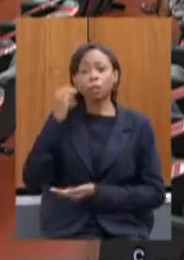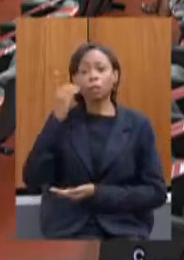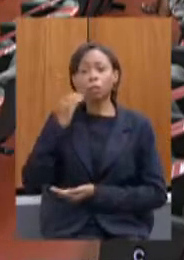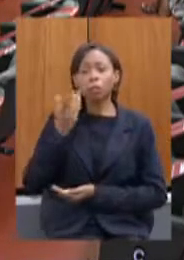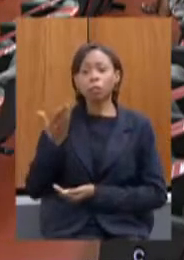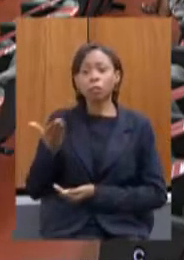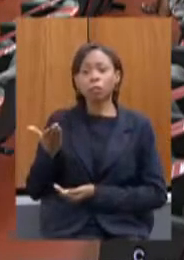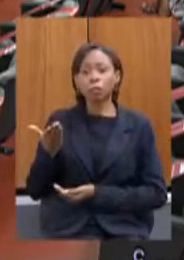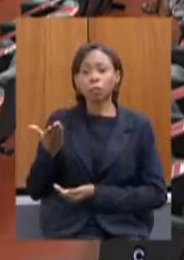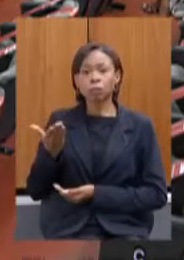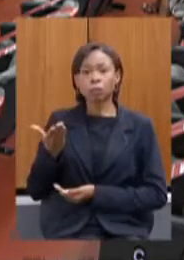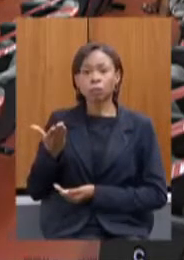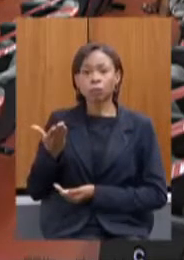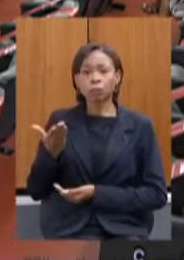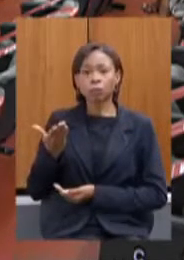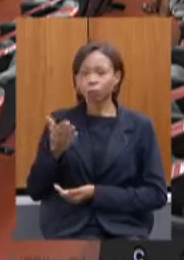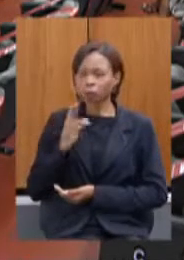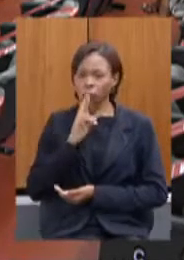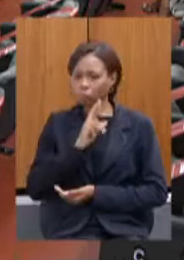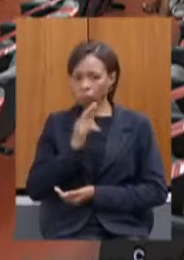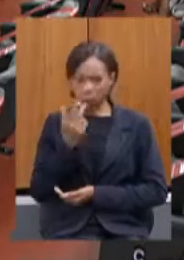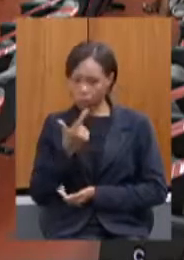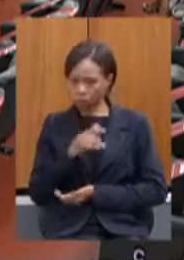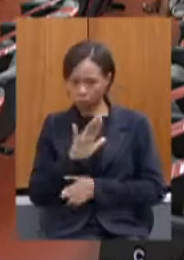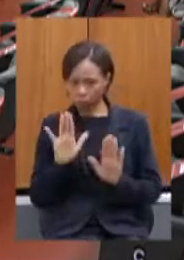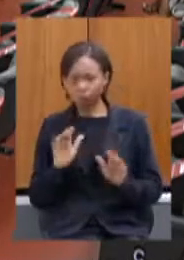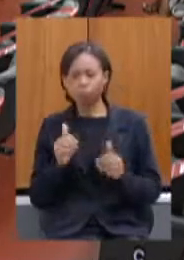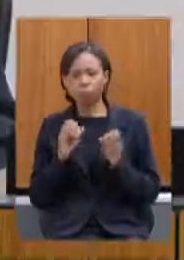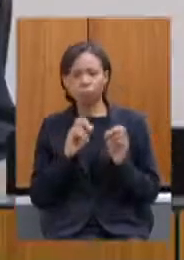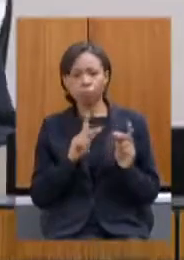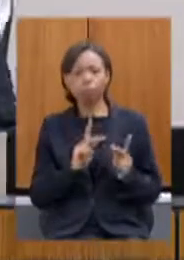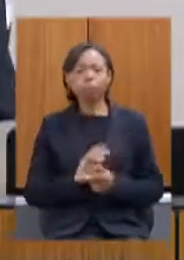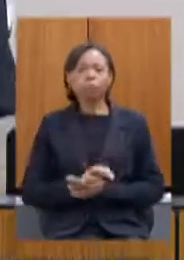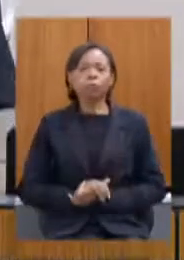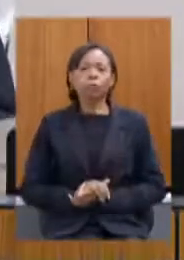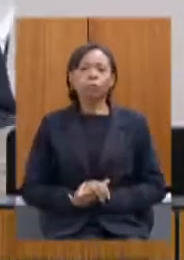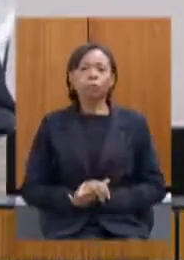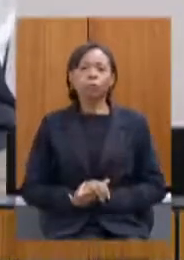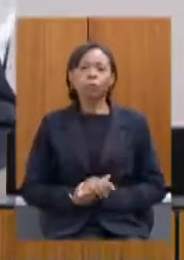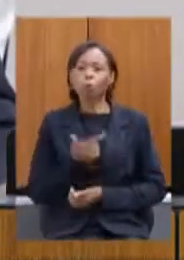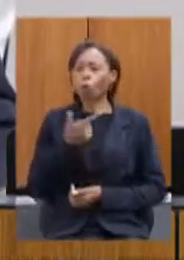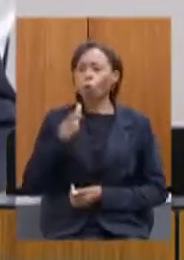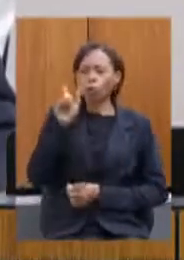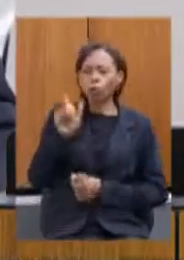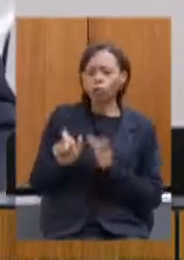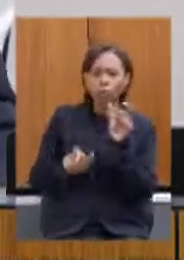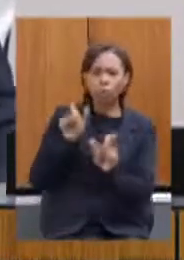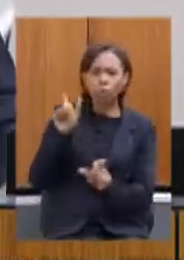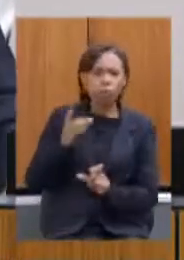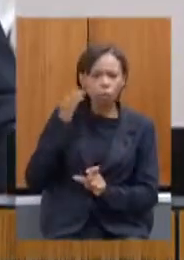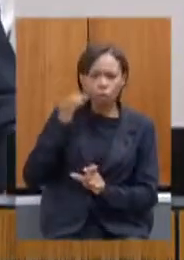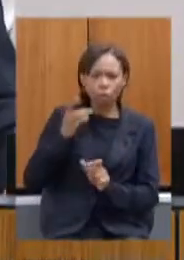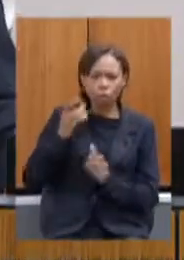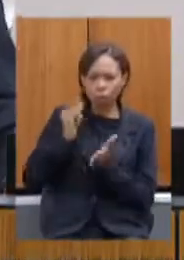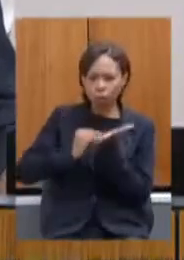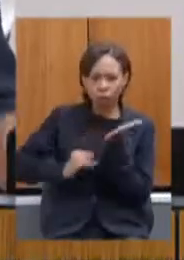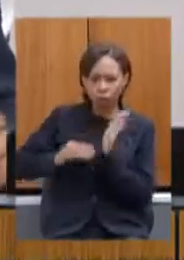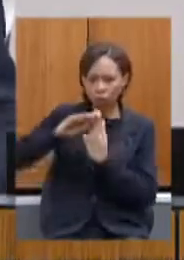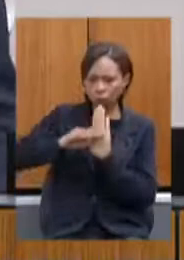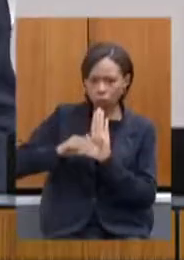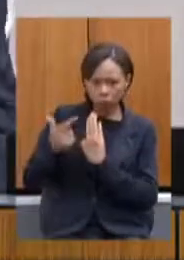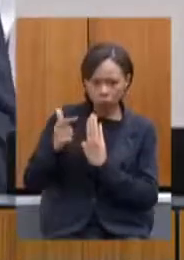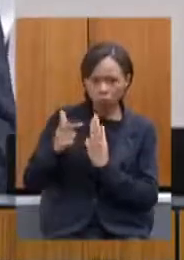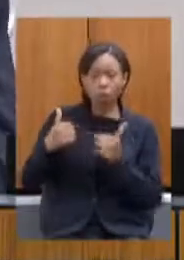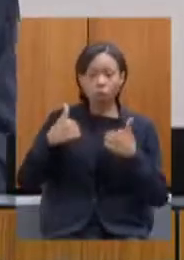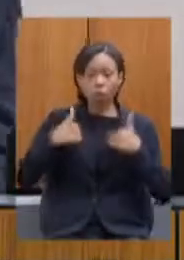deputado abre mão da réplica bem não há outros deputados inscritos agora vou fazer as minhas